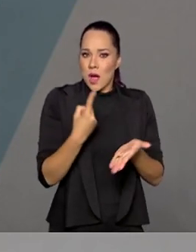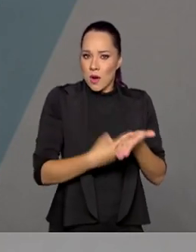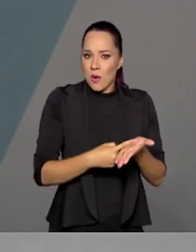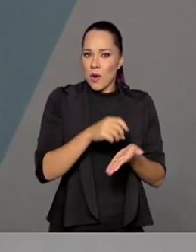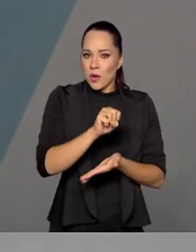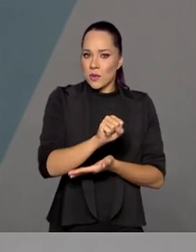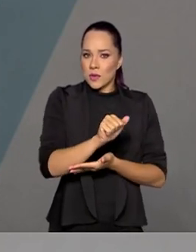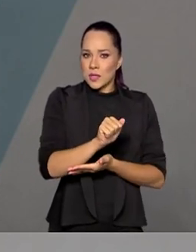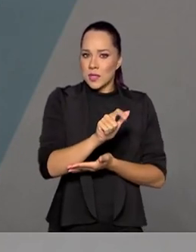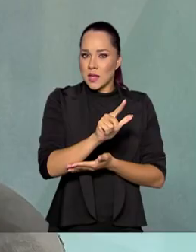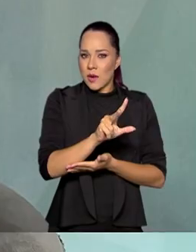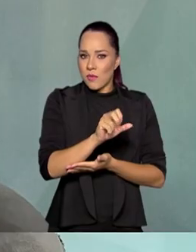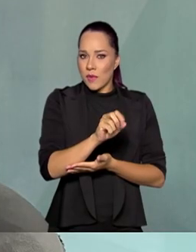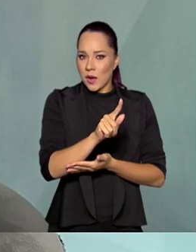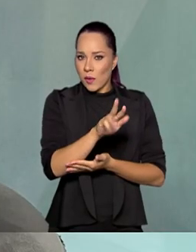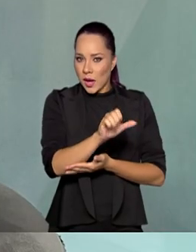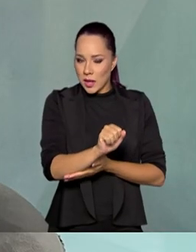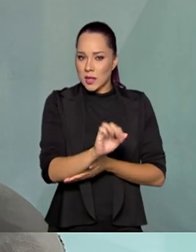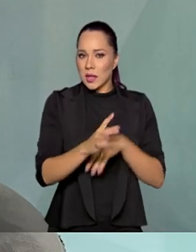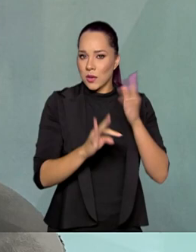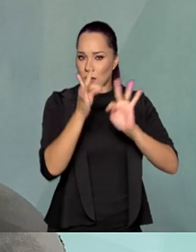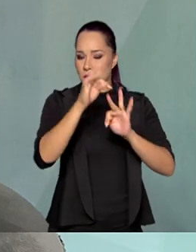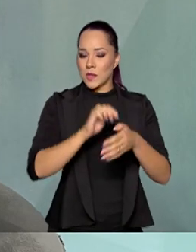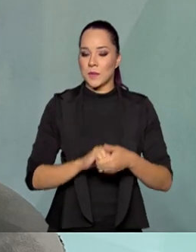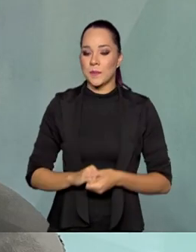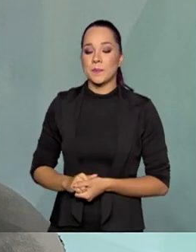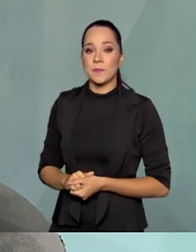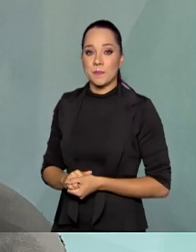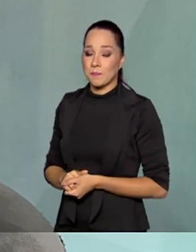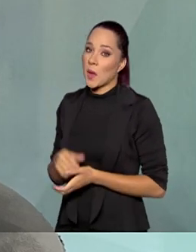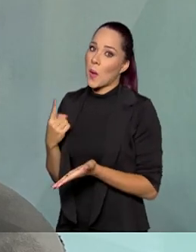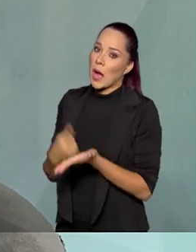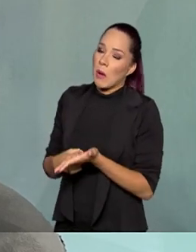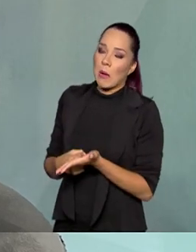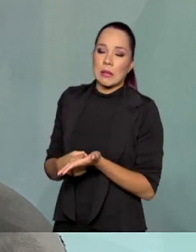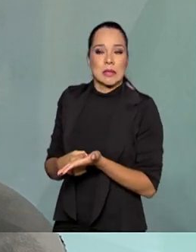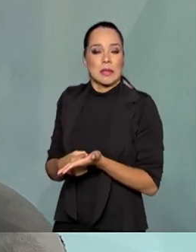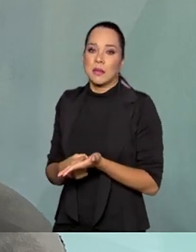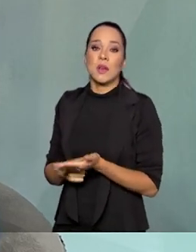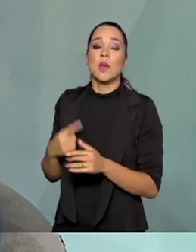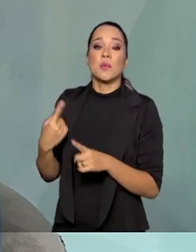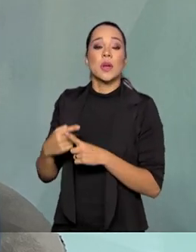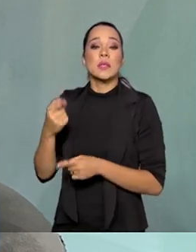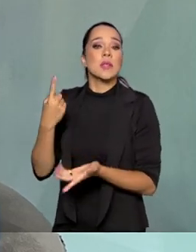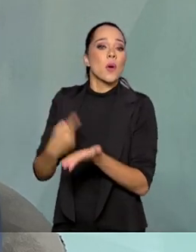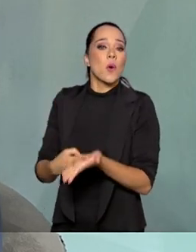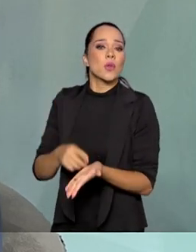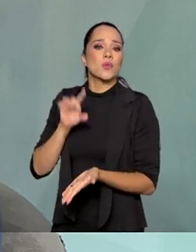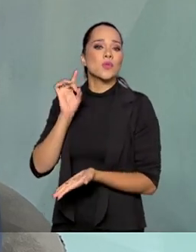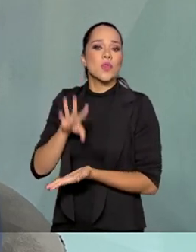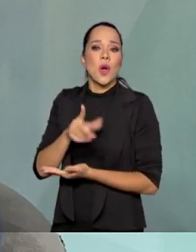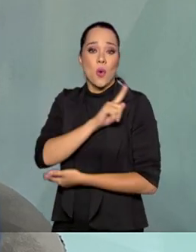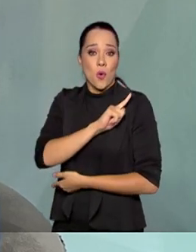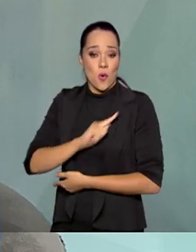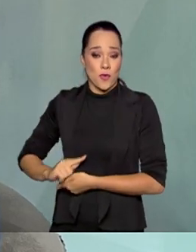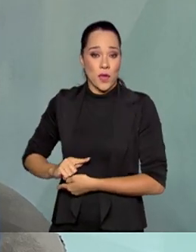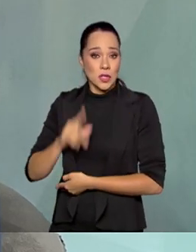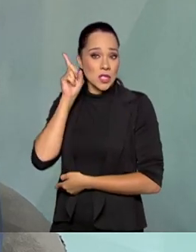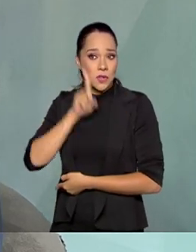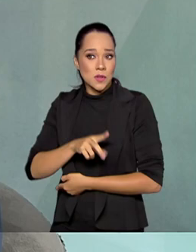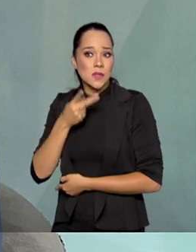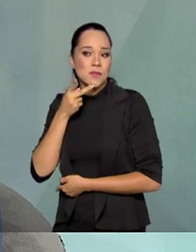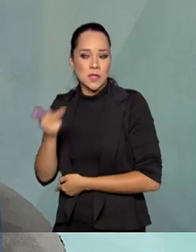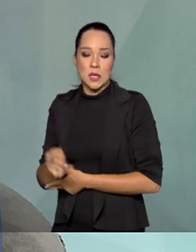de salvaguardas tecnológicas? O acordo em si, não, porque esse acordo, ele simplesmente é o governo americano dizendo o seguinte,